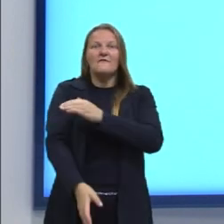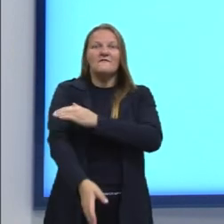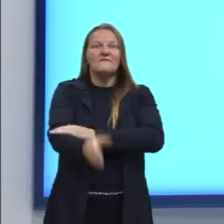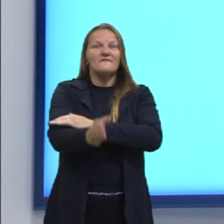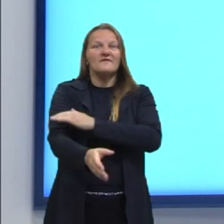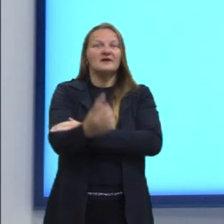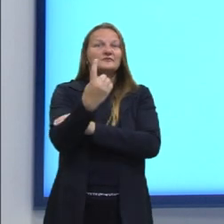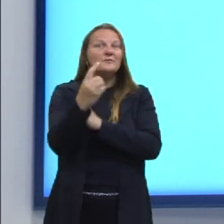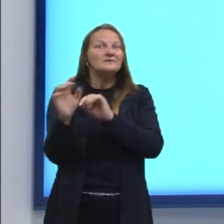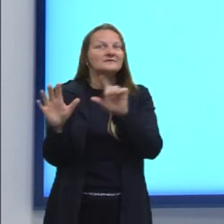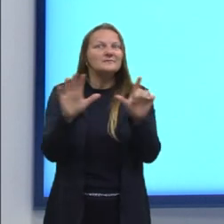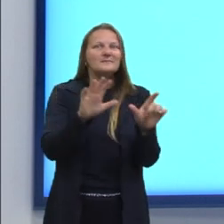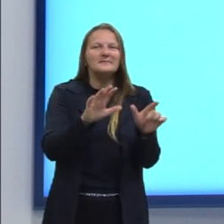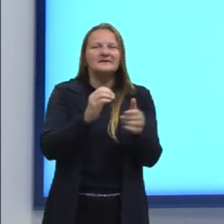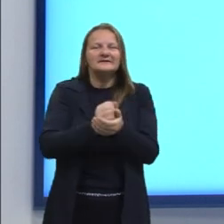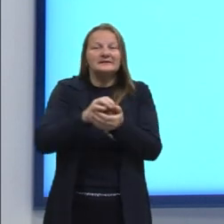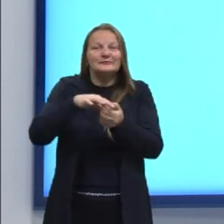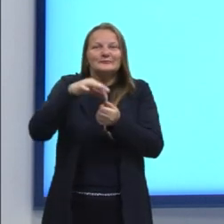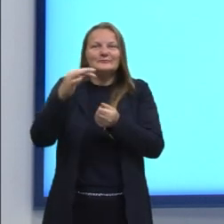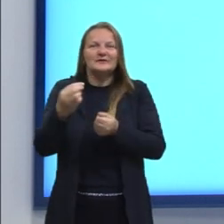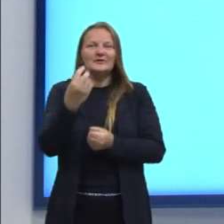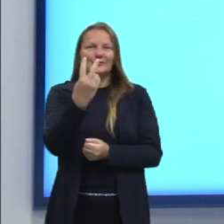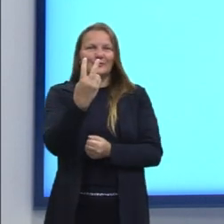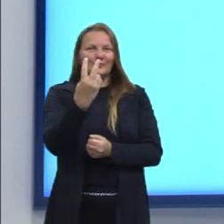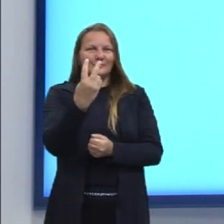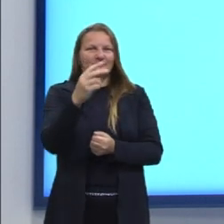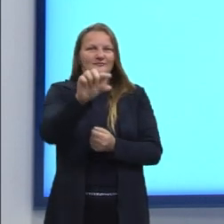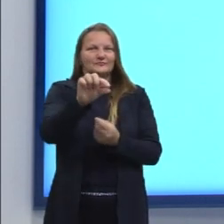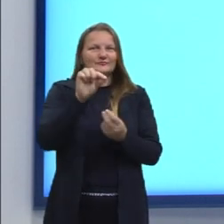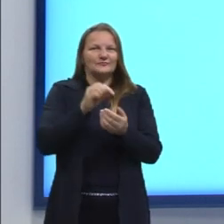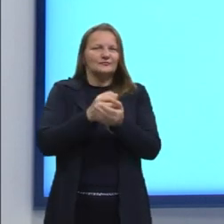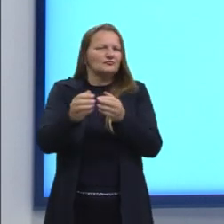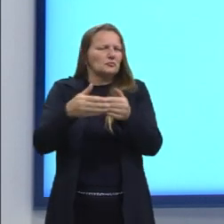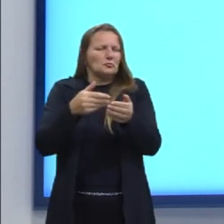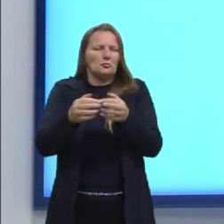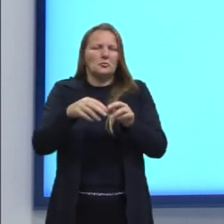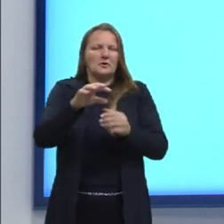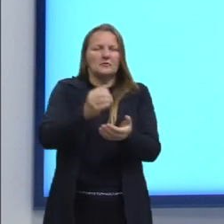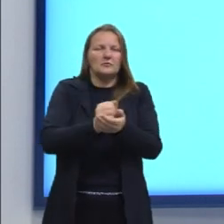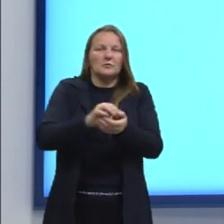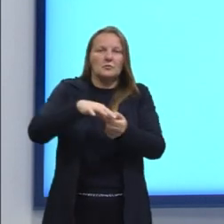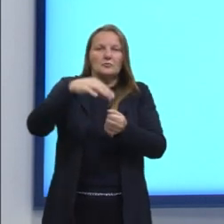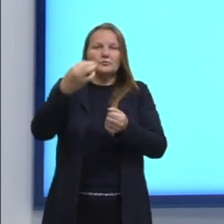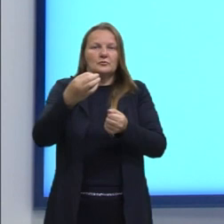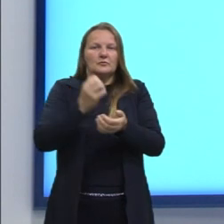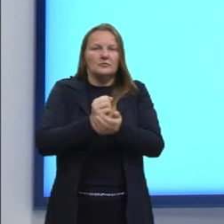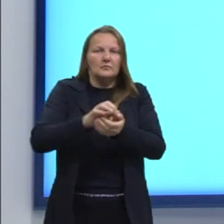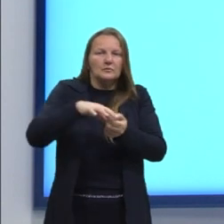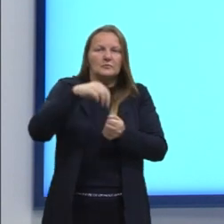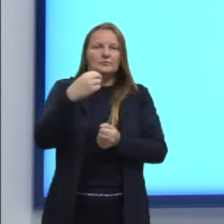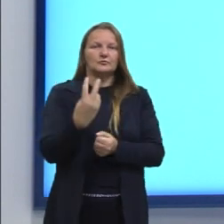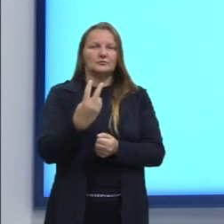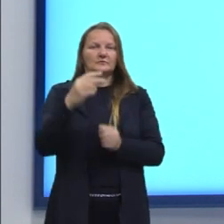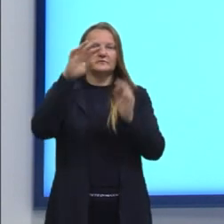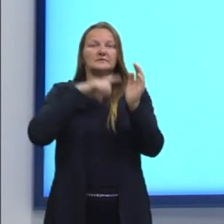uma semana, sendo dois deles escolhidos aleatoriamente. Então, nós temos uma tabela, e aí a tabela